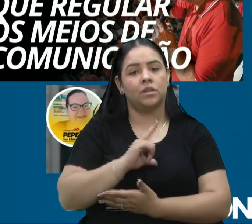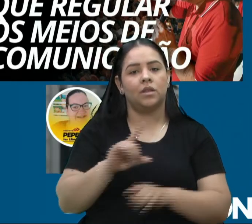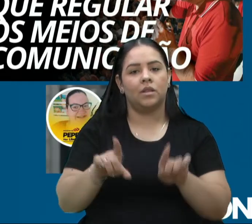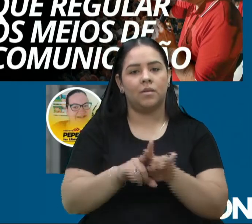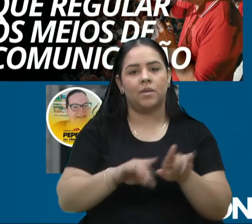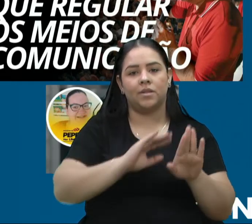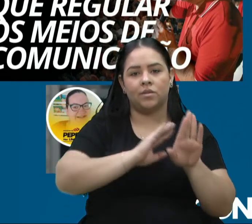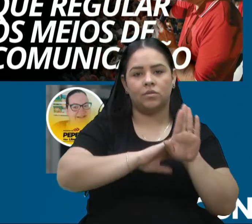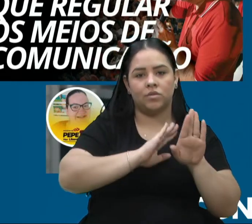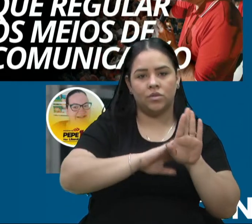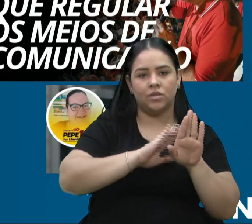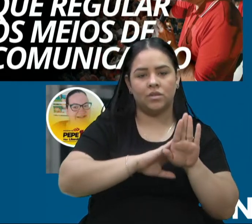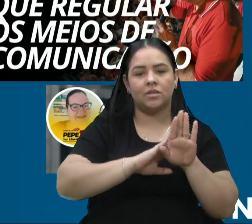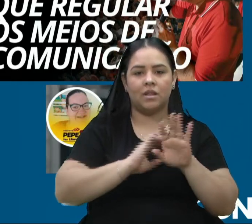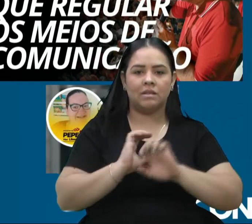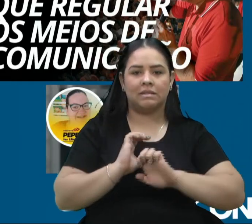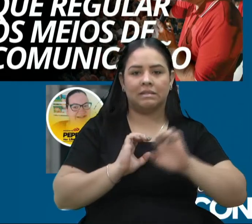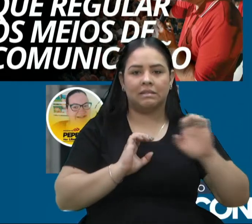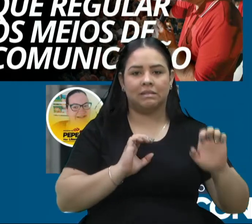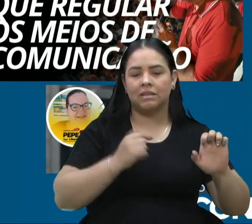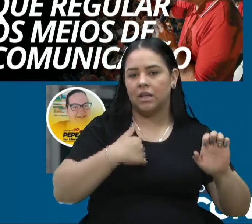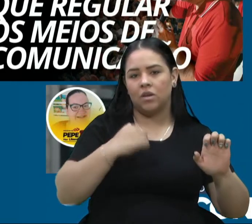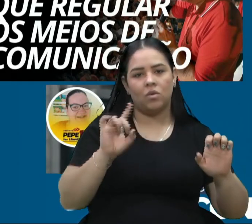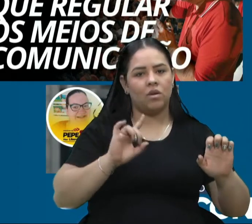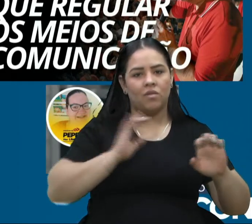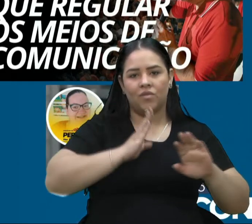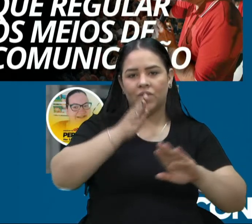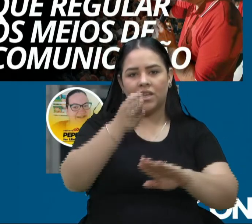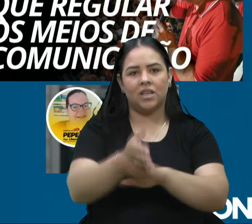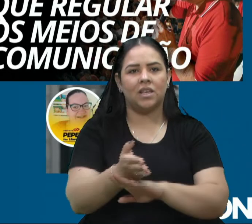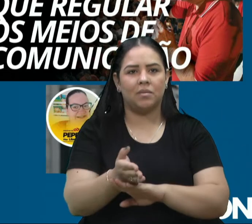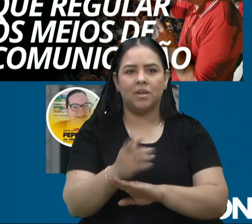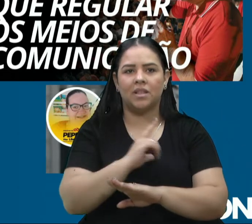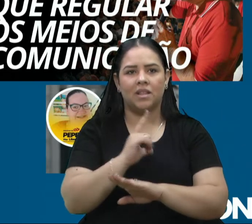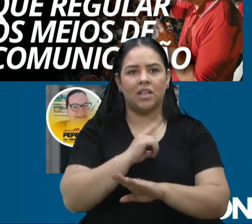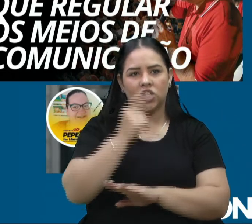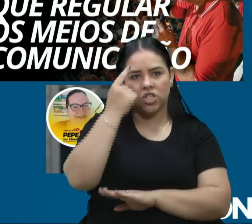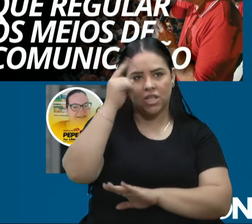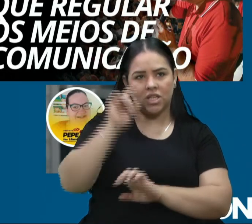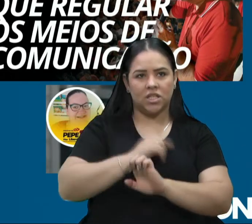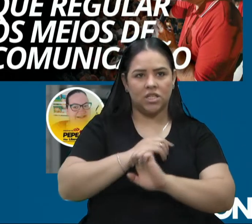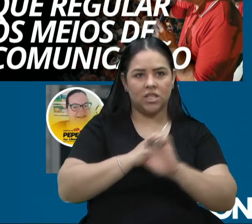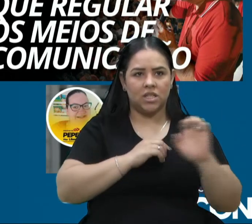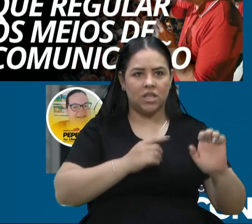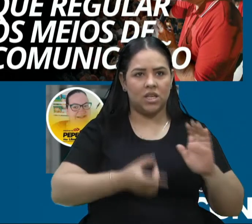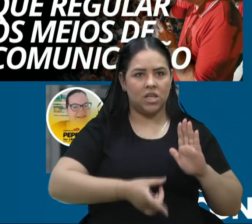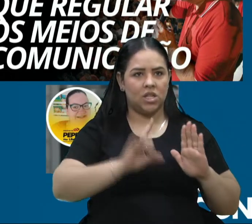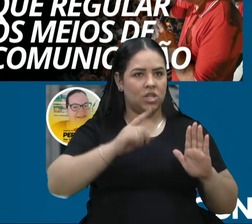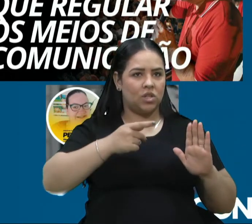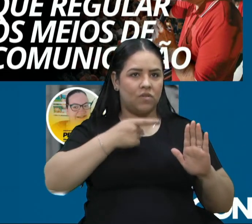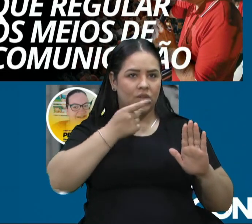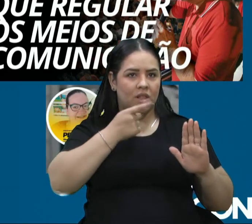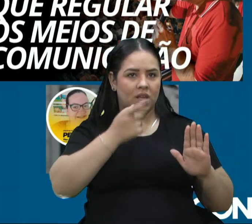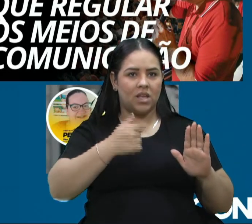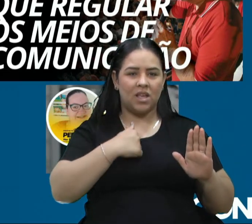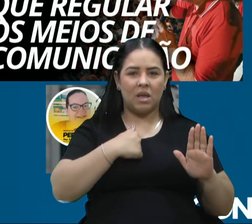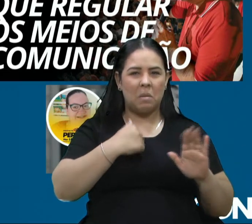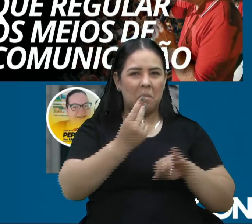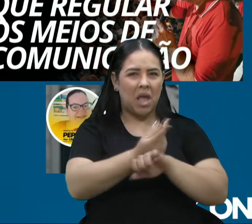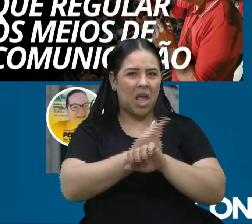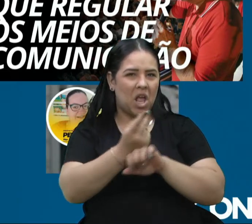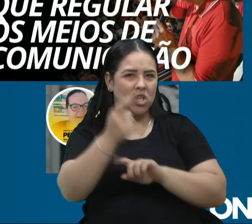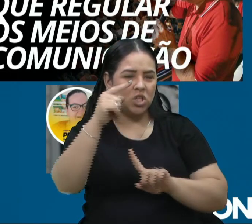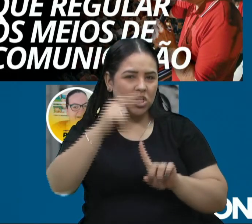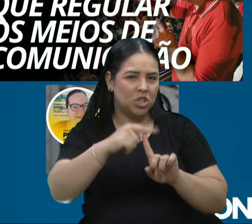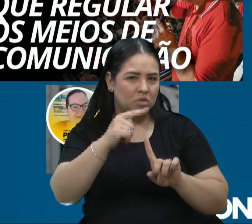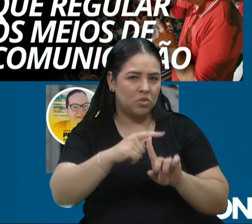de esquerda. Eu não vim para essa casa para me aliar a ideologias de esquerda. E aqui, antes que digam que estou perseguindo algum tipo de vereadora por